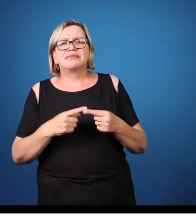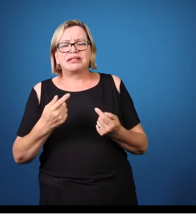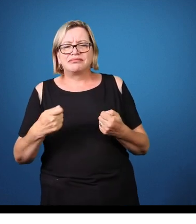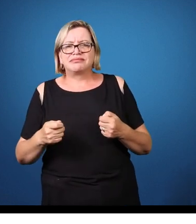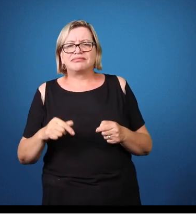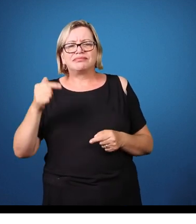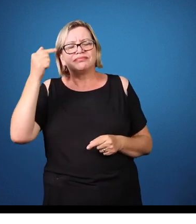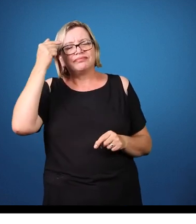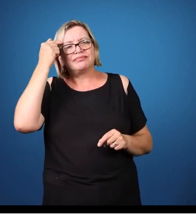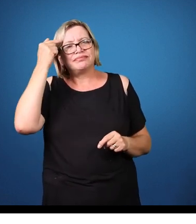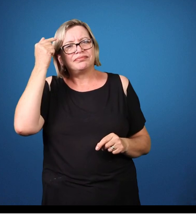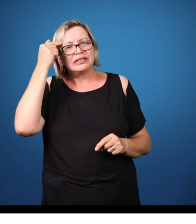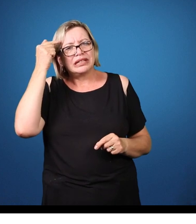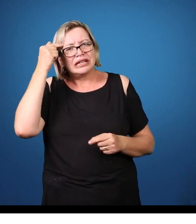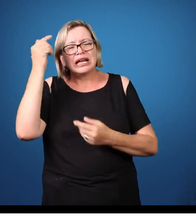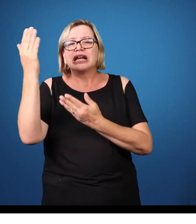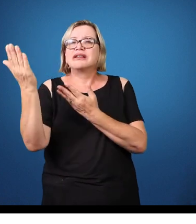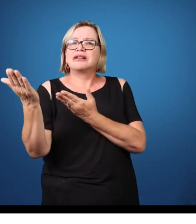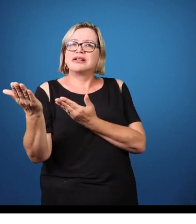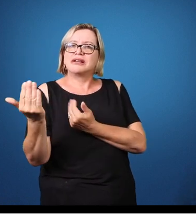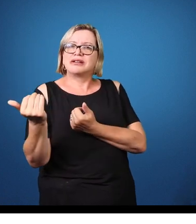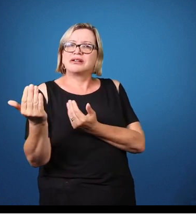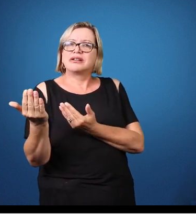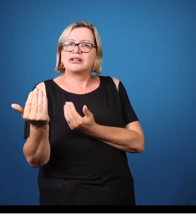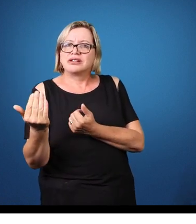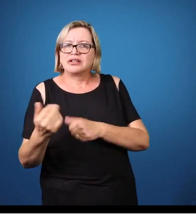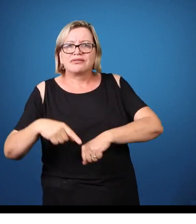transformações, eu acho que é essencial pra gente conseguir